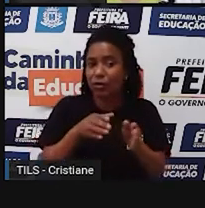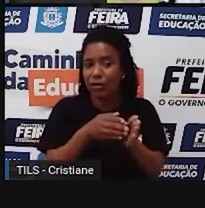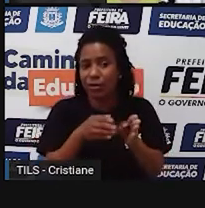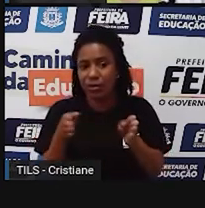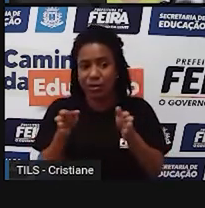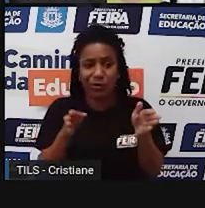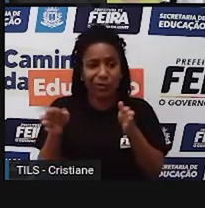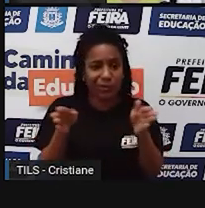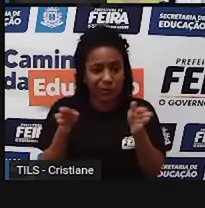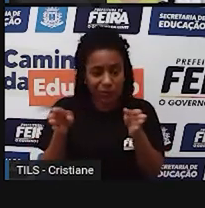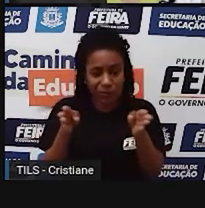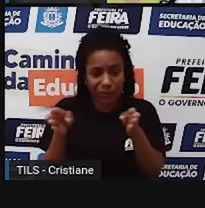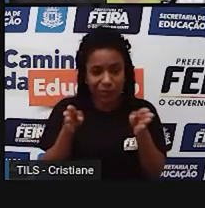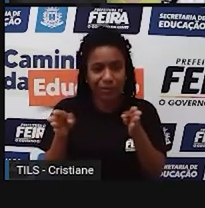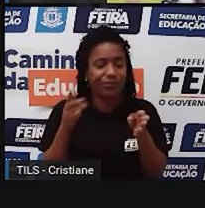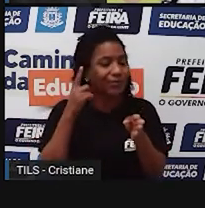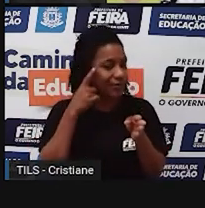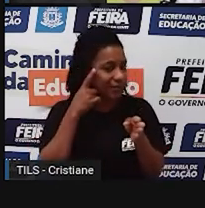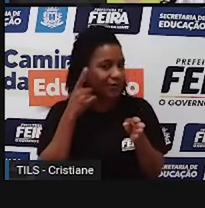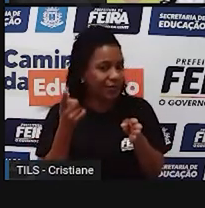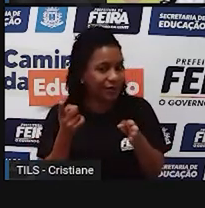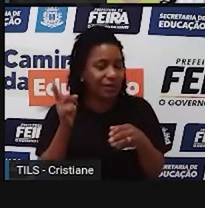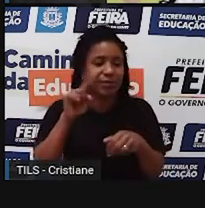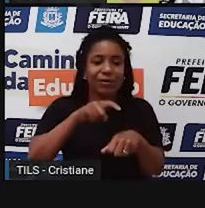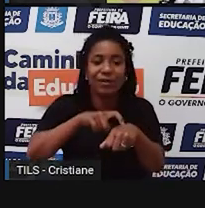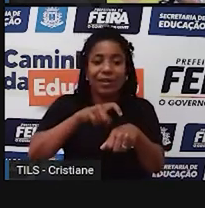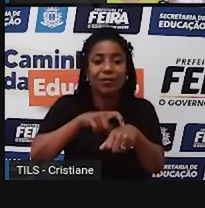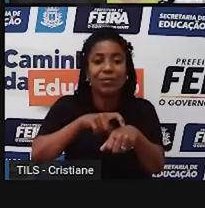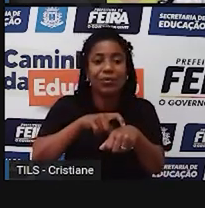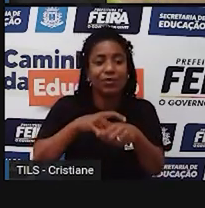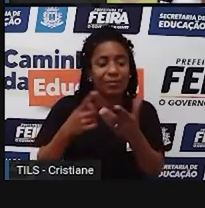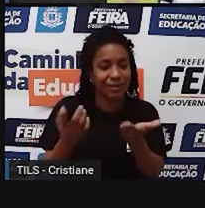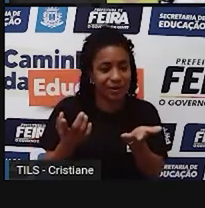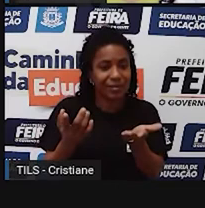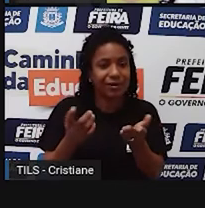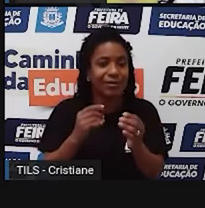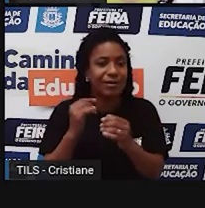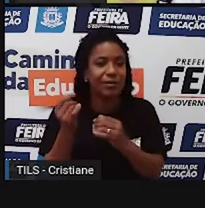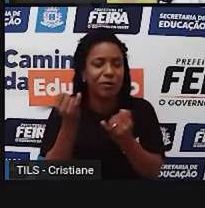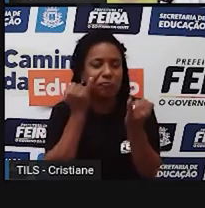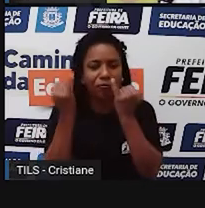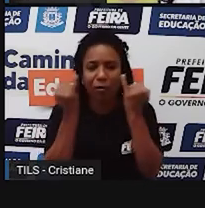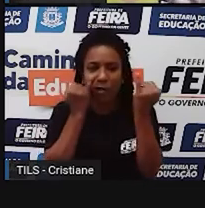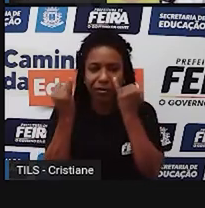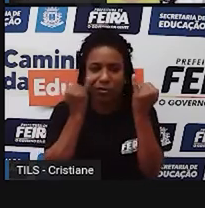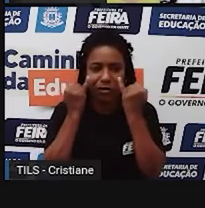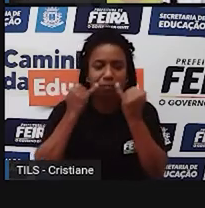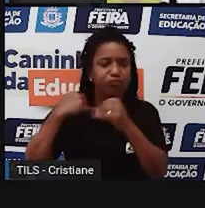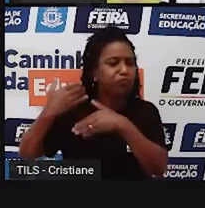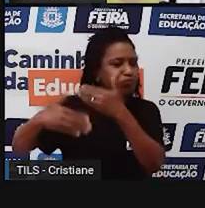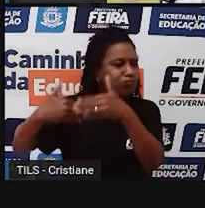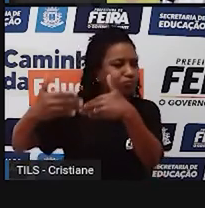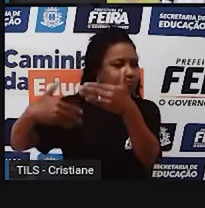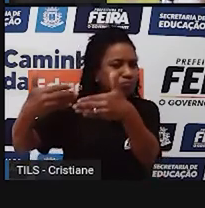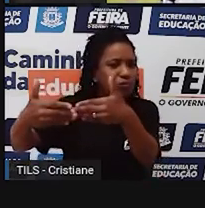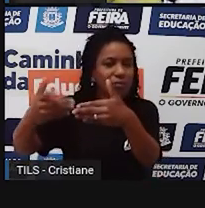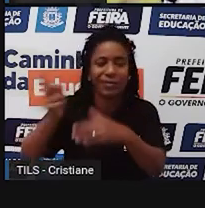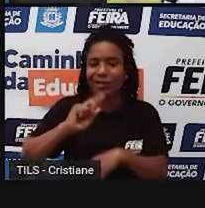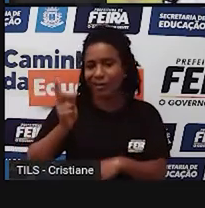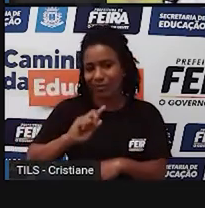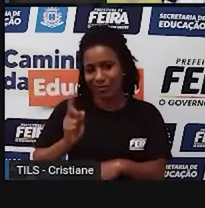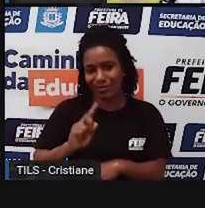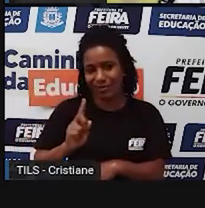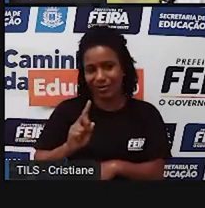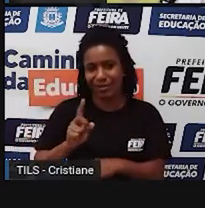importante, lembra que eu falei? Nesse caso aí, como é uma informação que não muda muito ao longo do tempo, não teve ano. Mas as